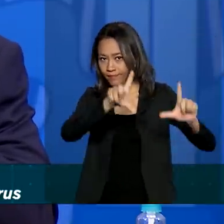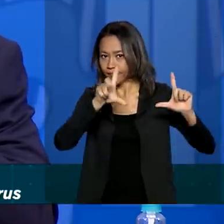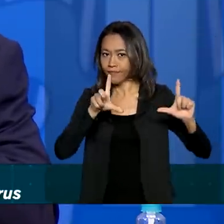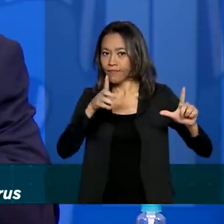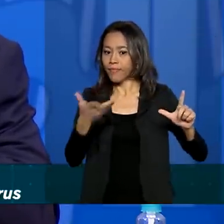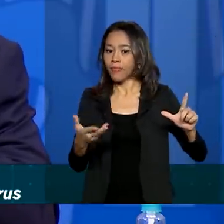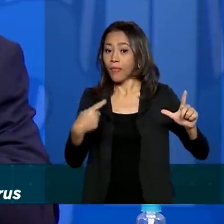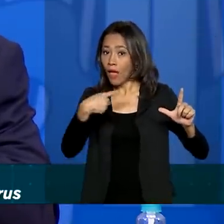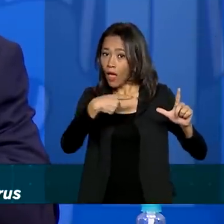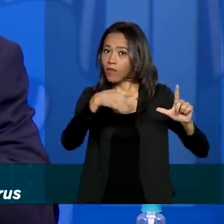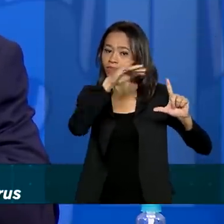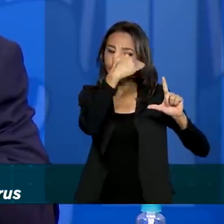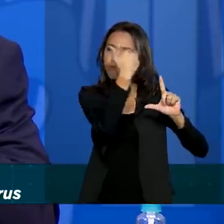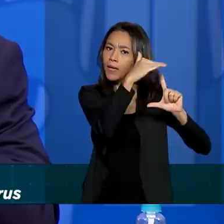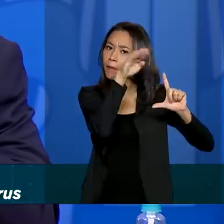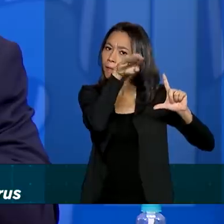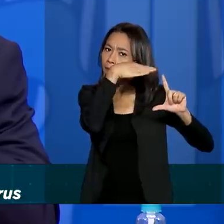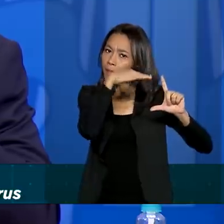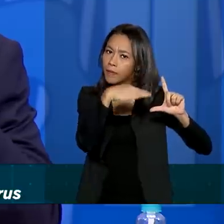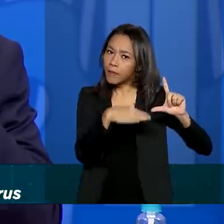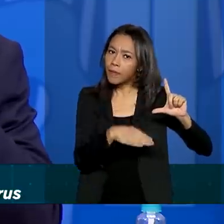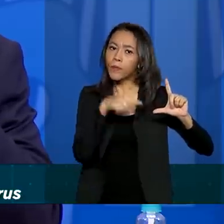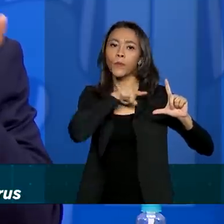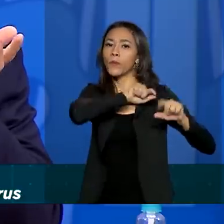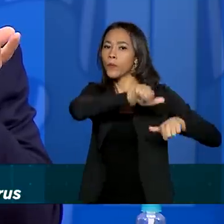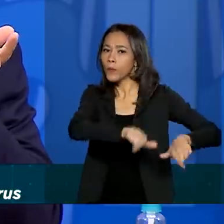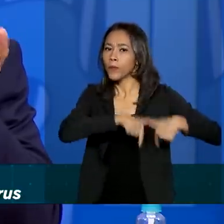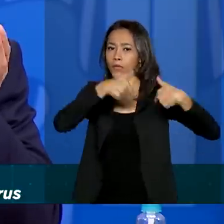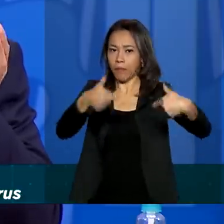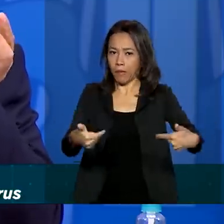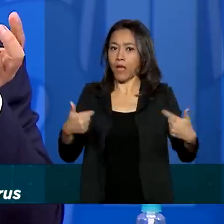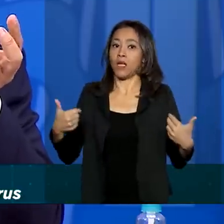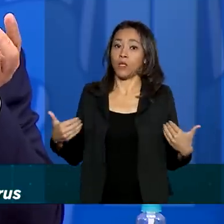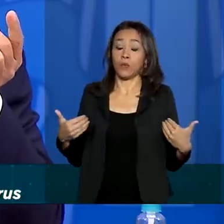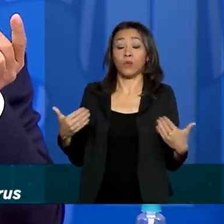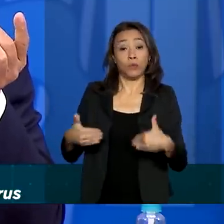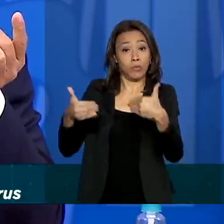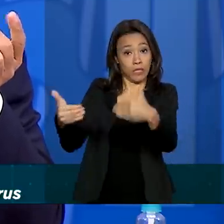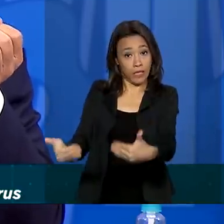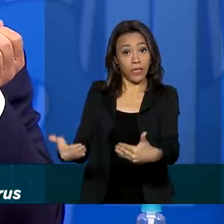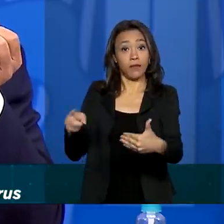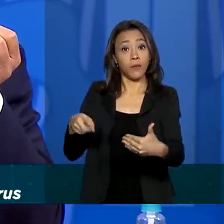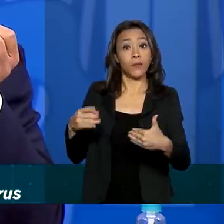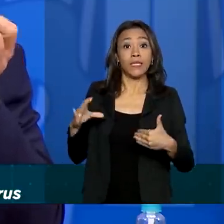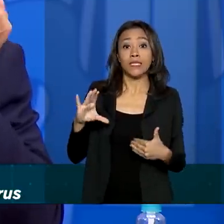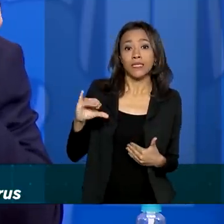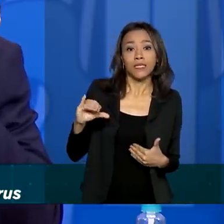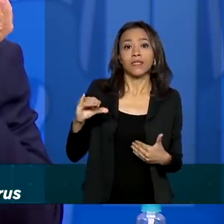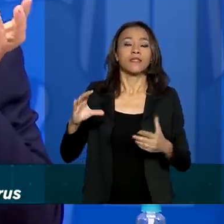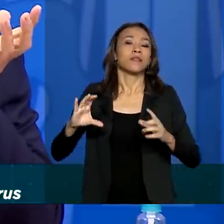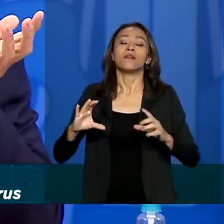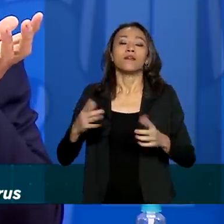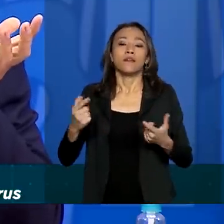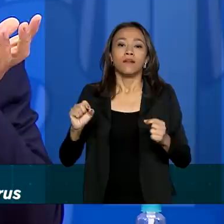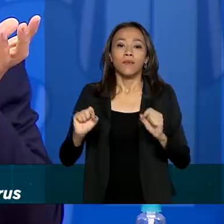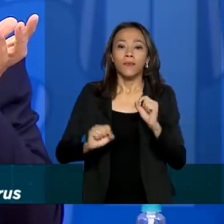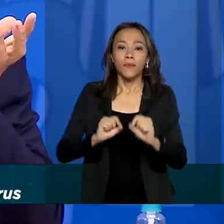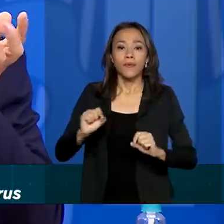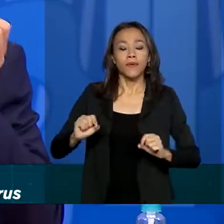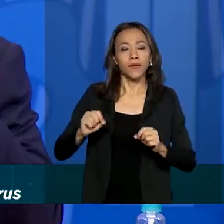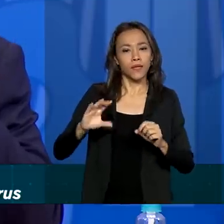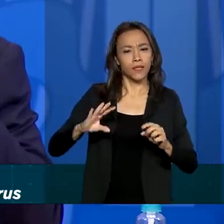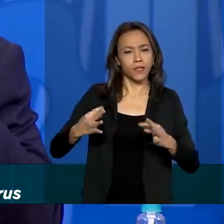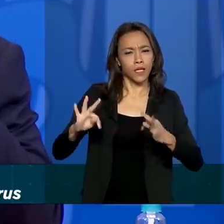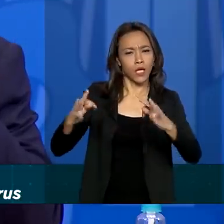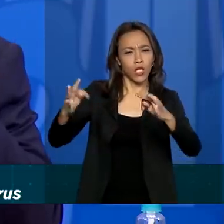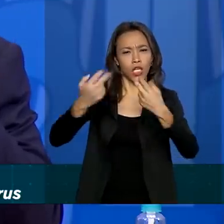E aí são ações do Ministério, né? O Ministério, por sua natureza, Ciência, tecnologia, inovações e comunicações, o Ministério é uma grande